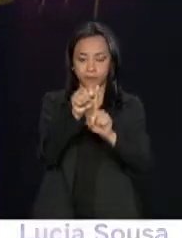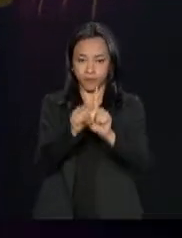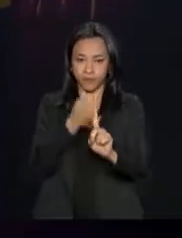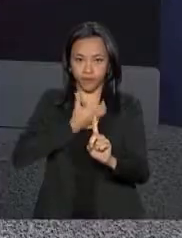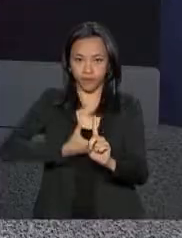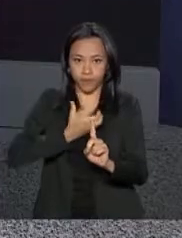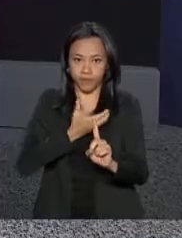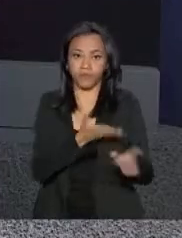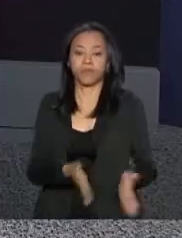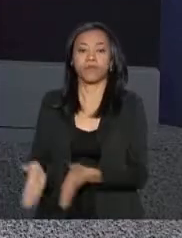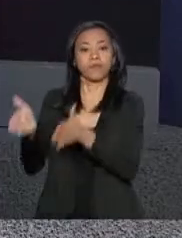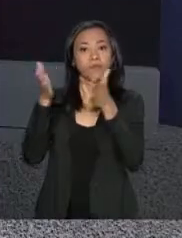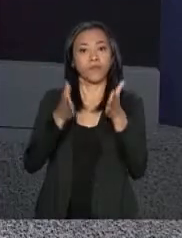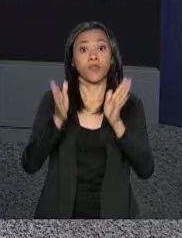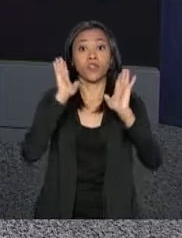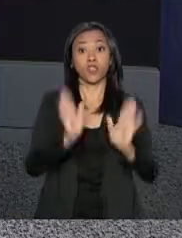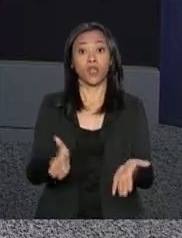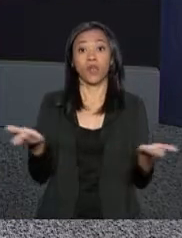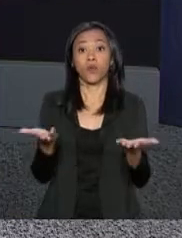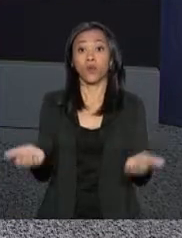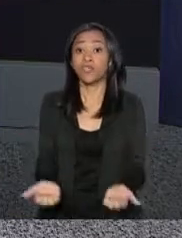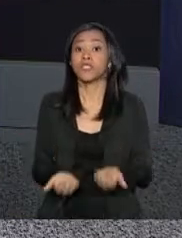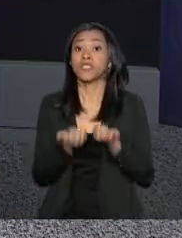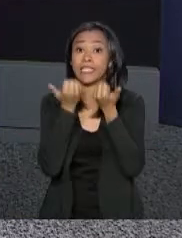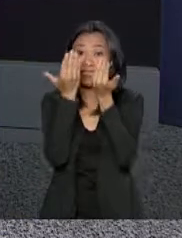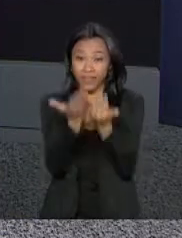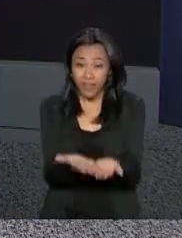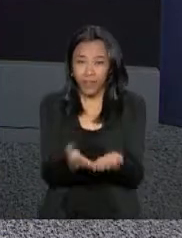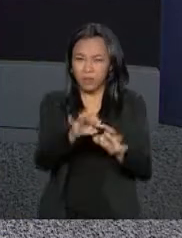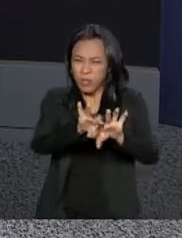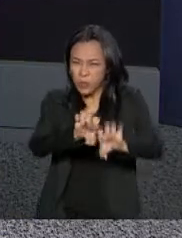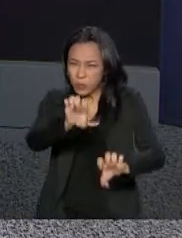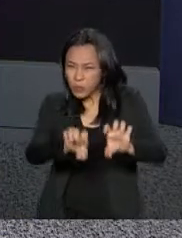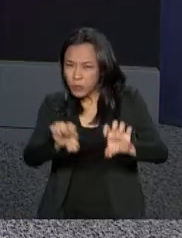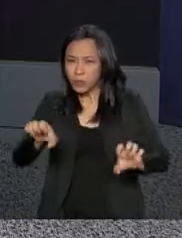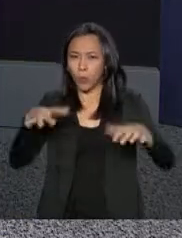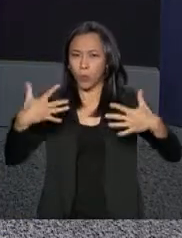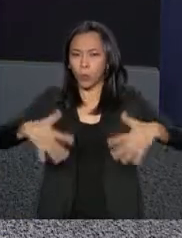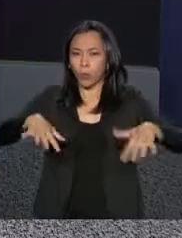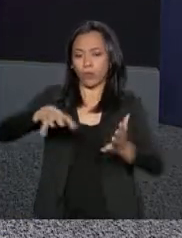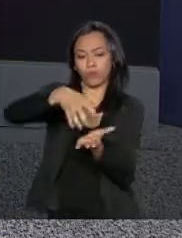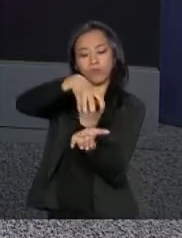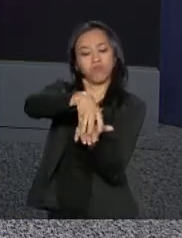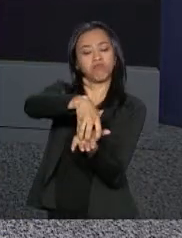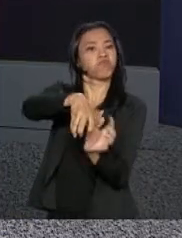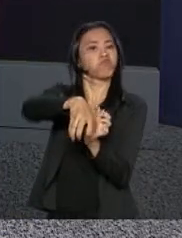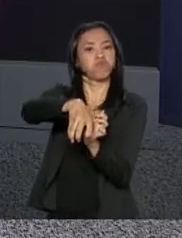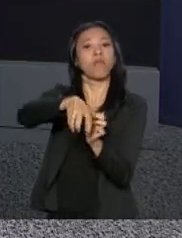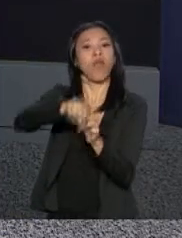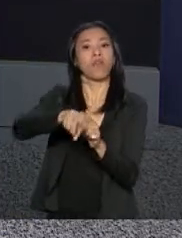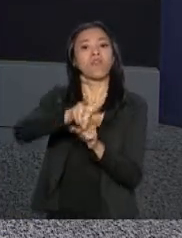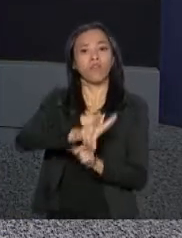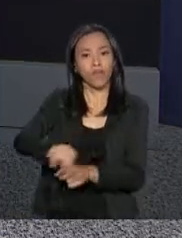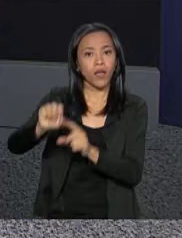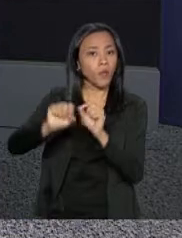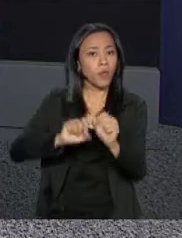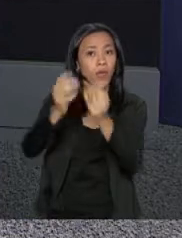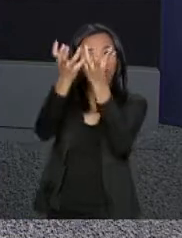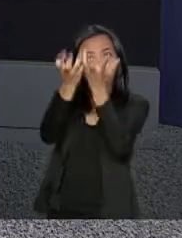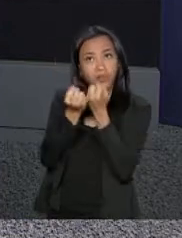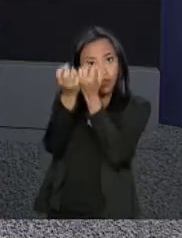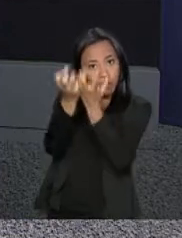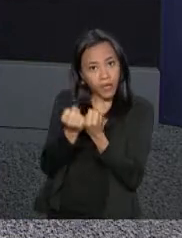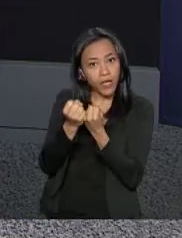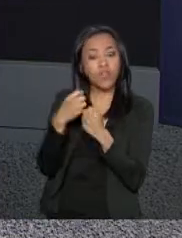dezembro. Foi entregue hoje a infraestrutura operacional do Centro de Operações Espaciais, que vai operar e receber